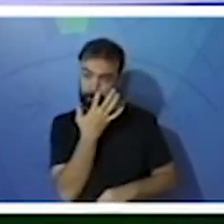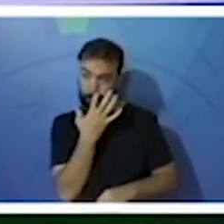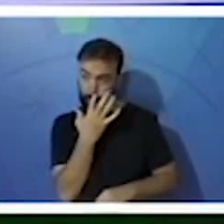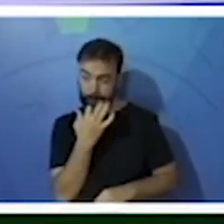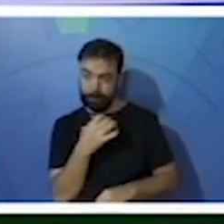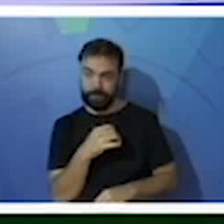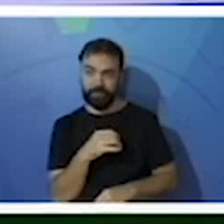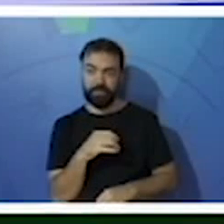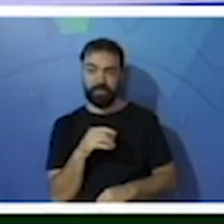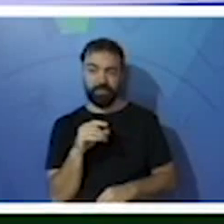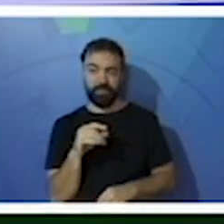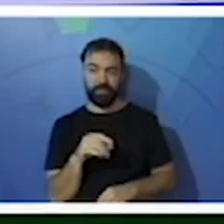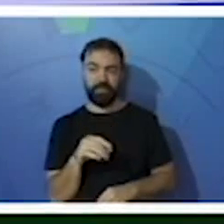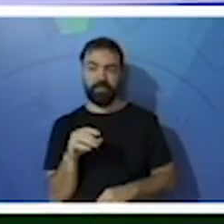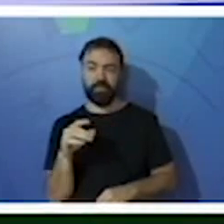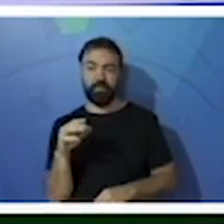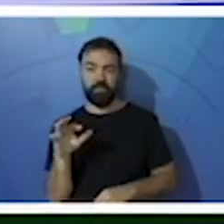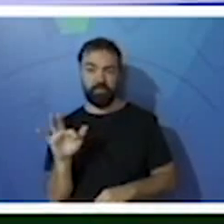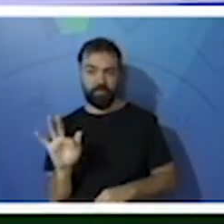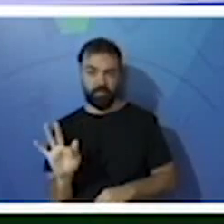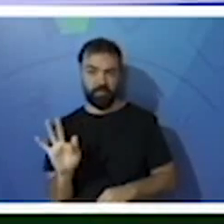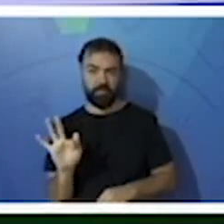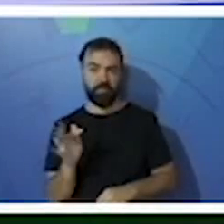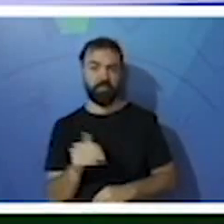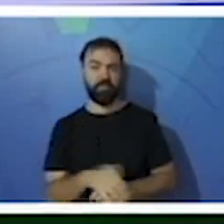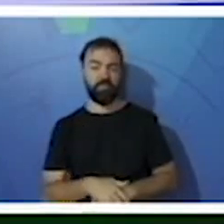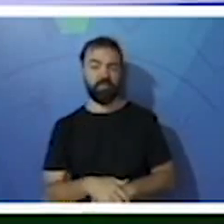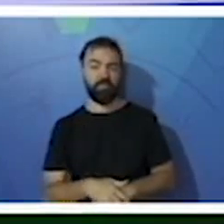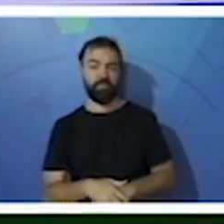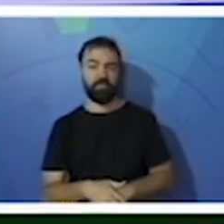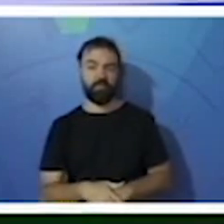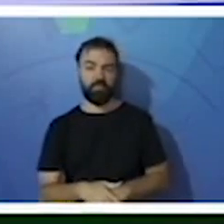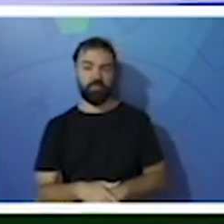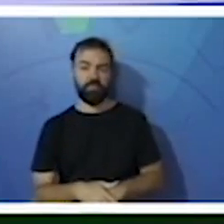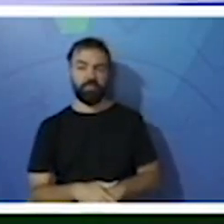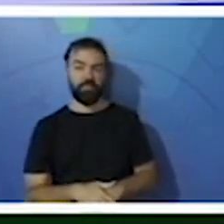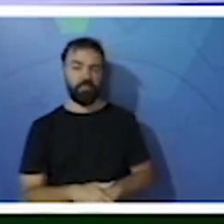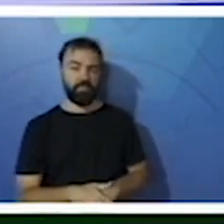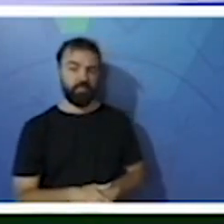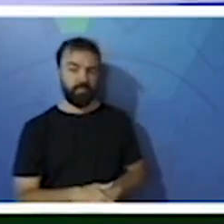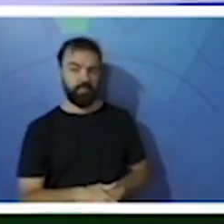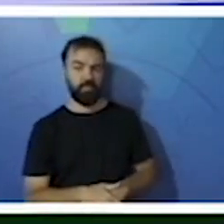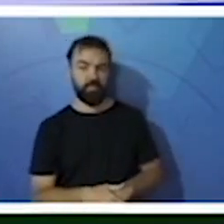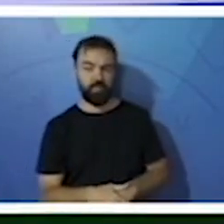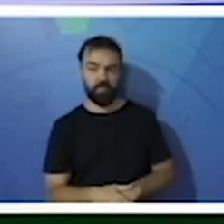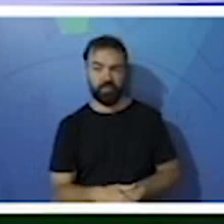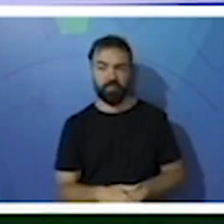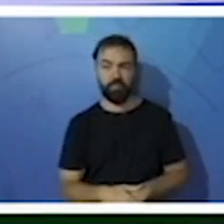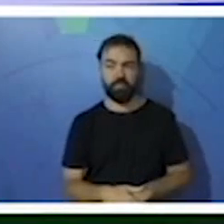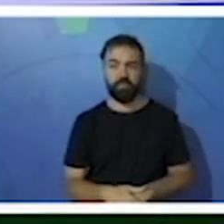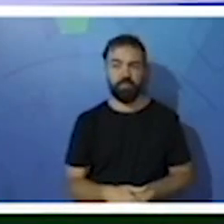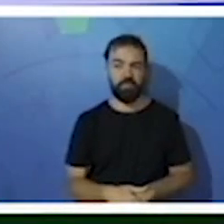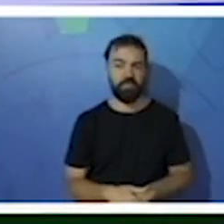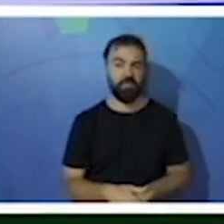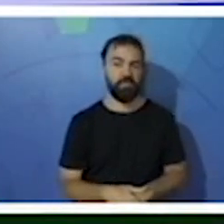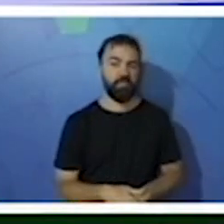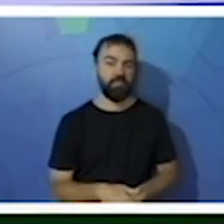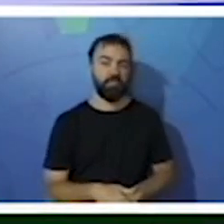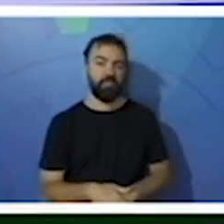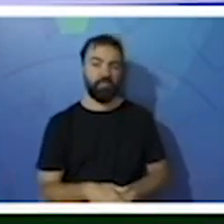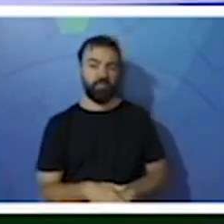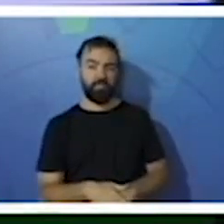você já deve desconfiar, né? Qual que é? É a letrinha F, né? Carcaças de animais